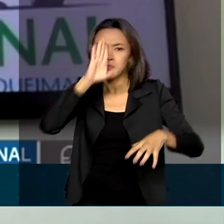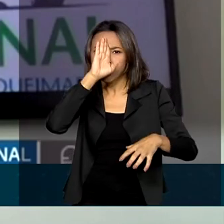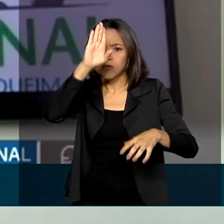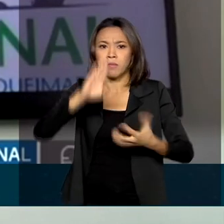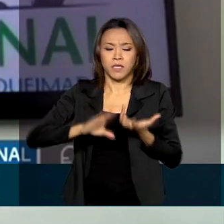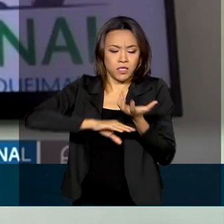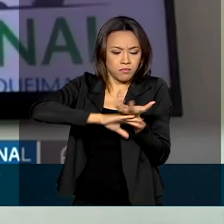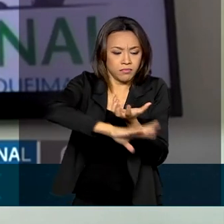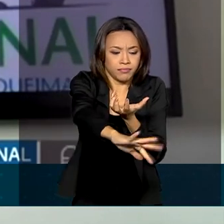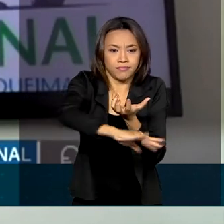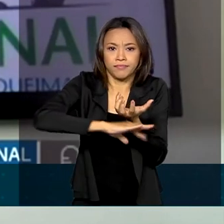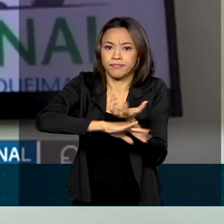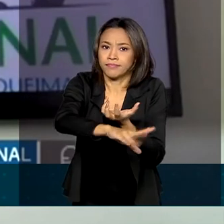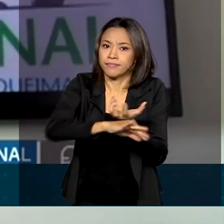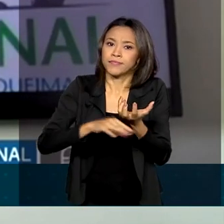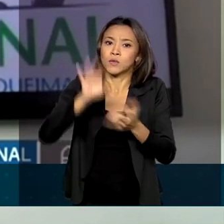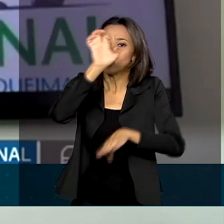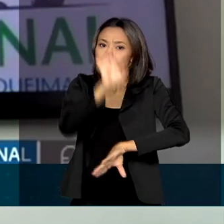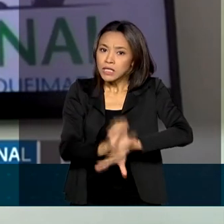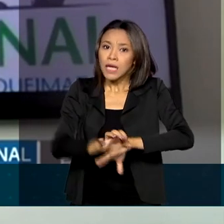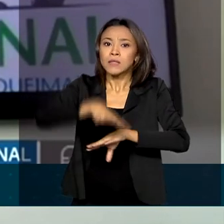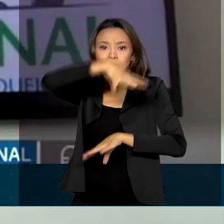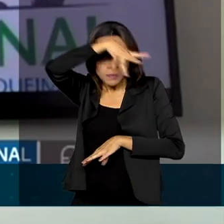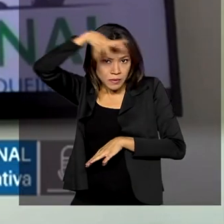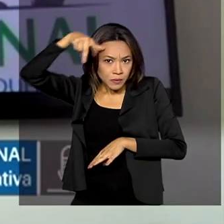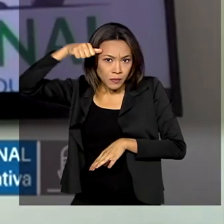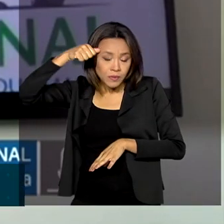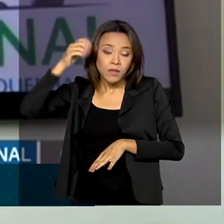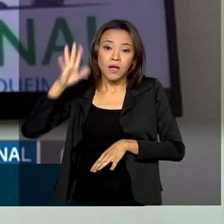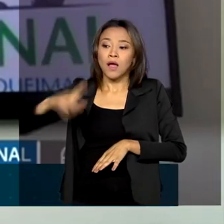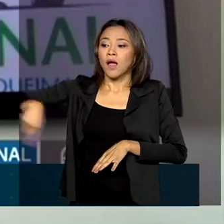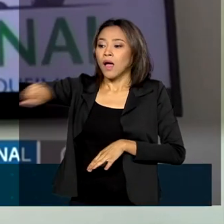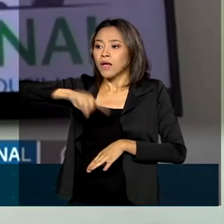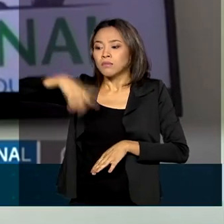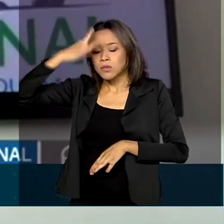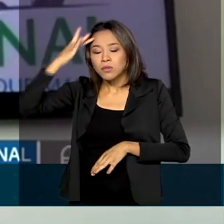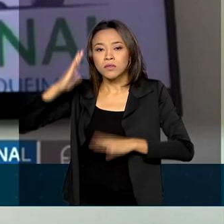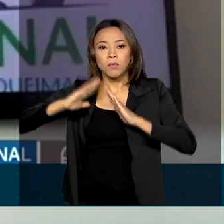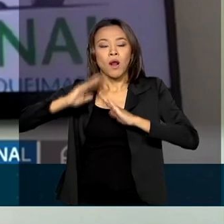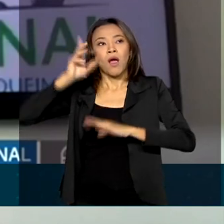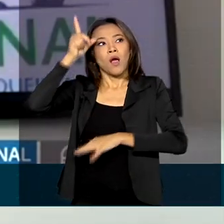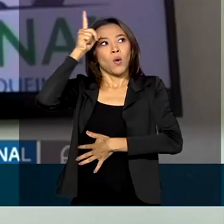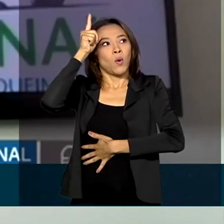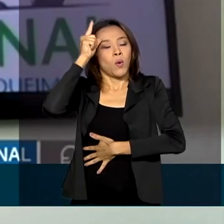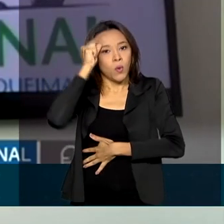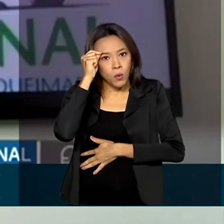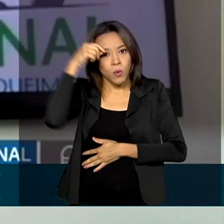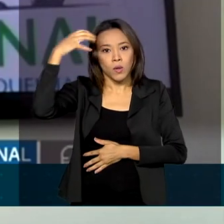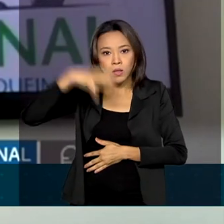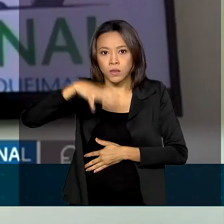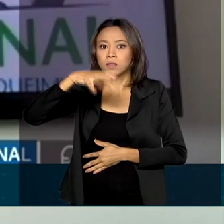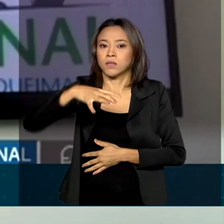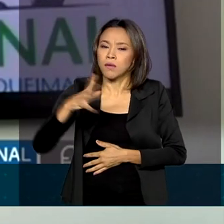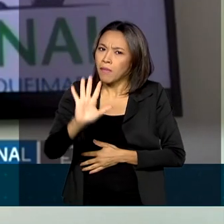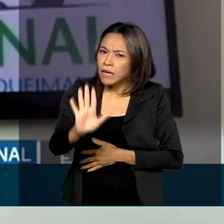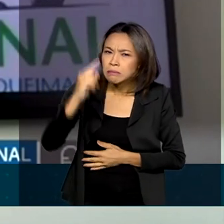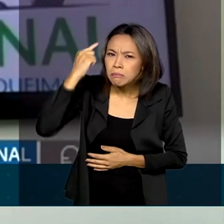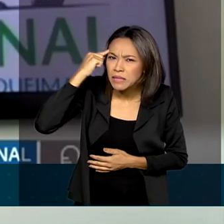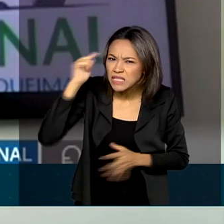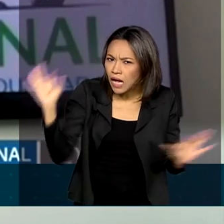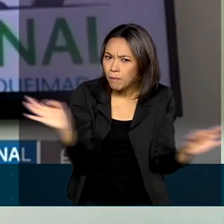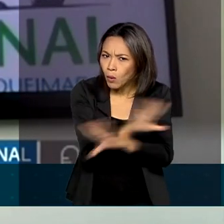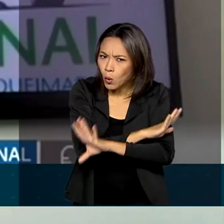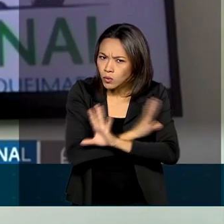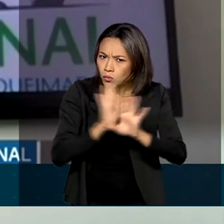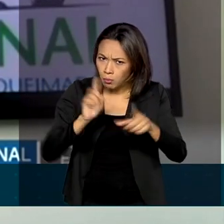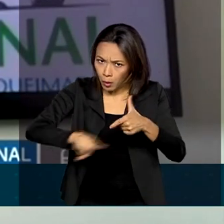Grosso, e já trouxeram um grande alívio para os moradores e equipes que estão no combate às chamas. Mas não é hora de pensar que o problema